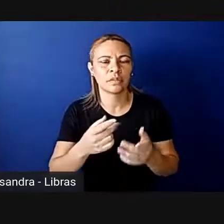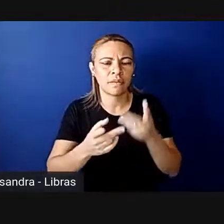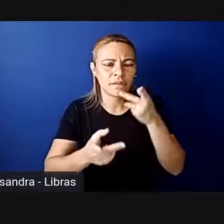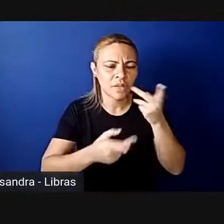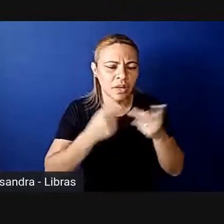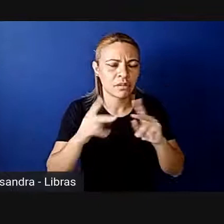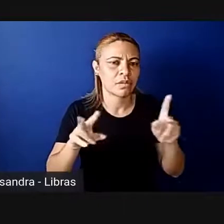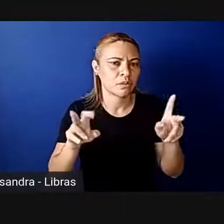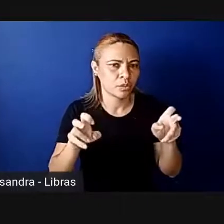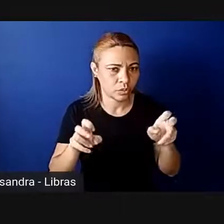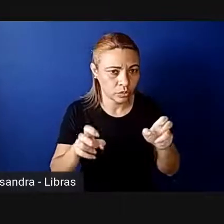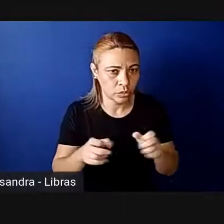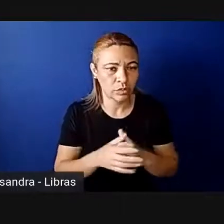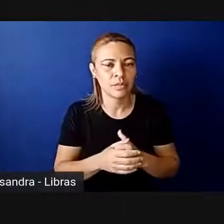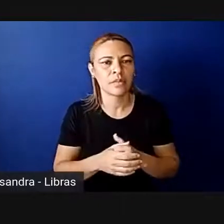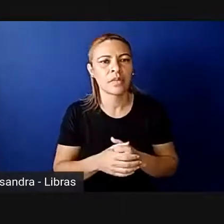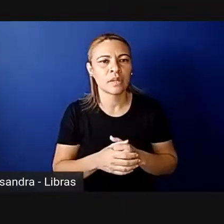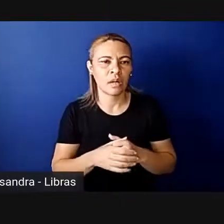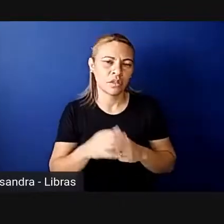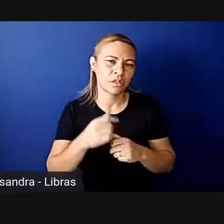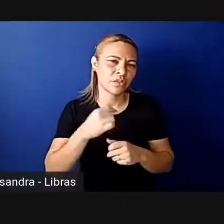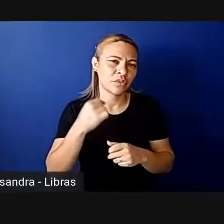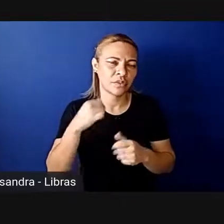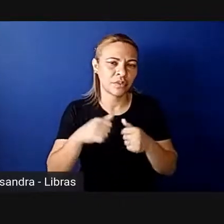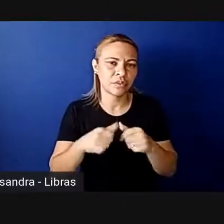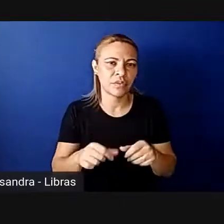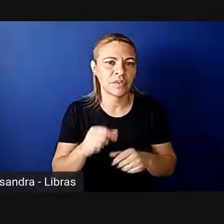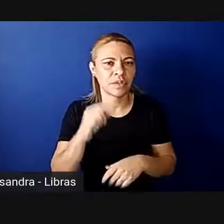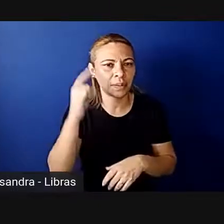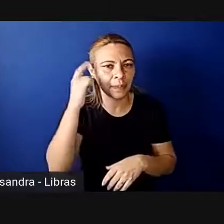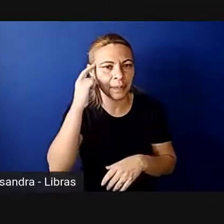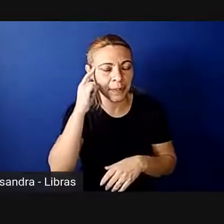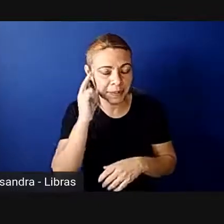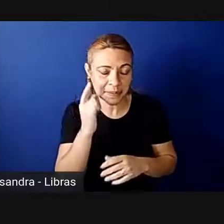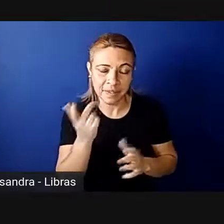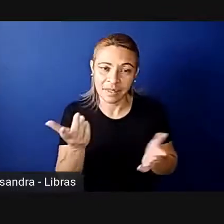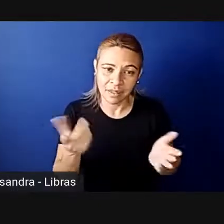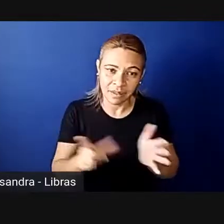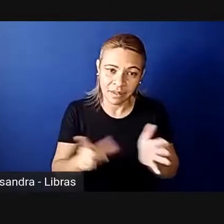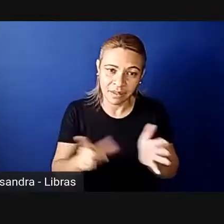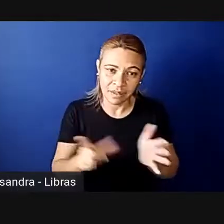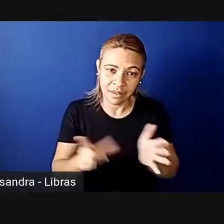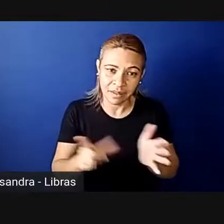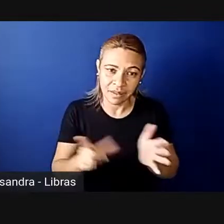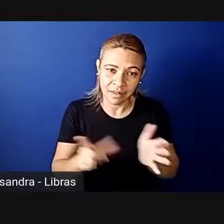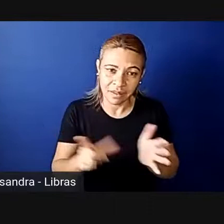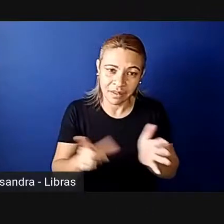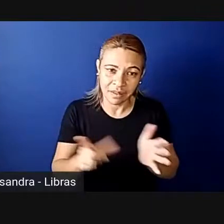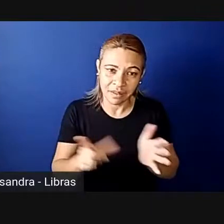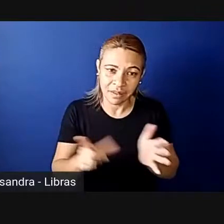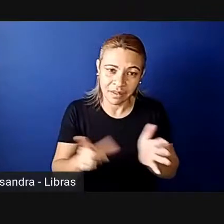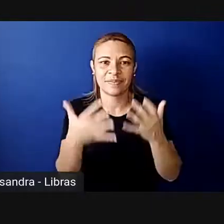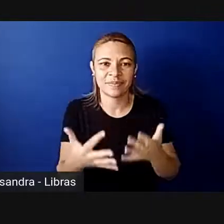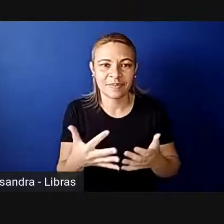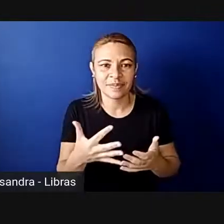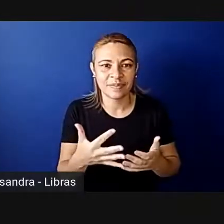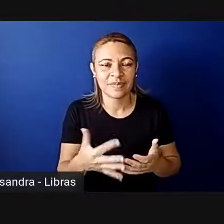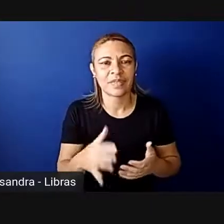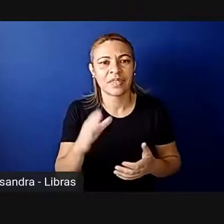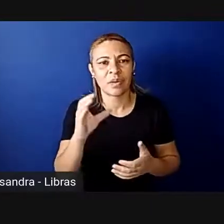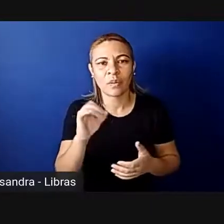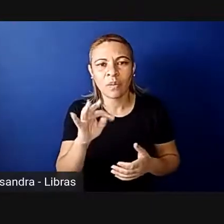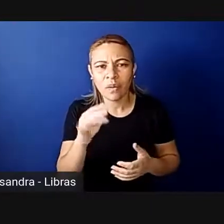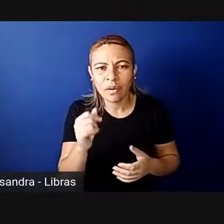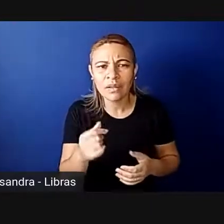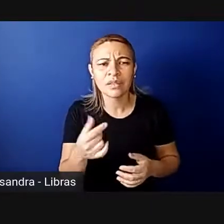assunto, e aí a gente fica numa encruzilhada, que aí eu volto até num pouquinho do que a Ana falou, mas então as cotas afinal, funcionam ou não